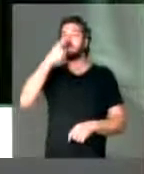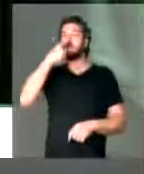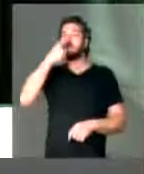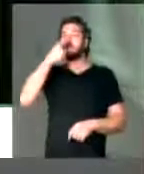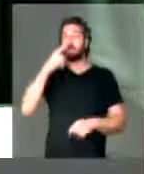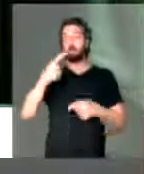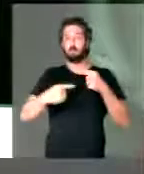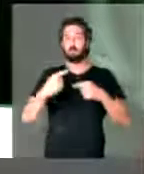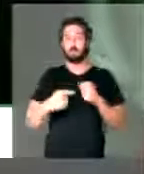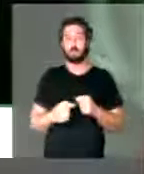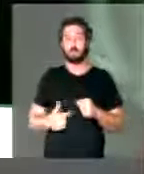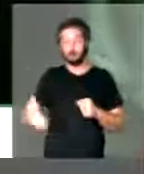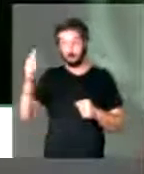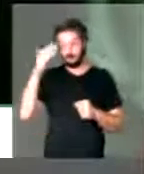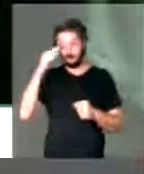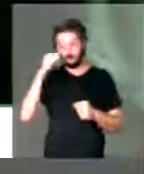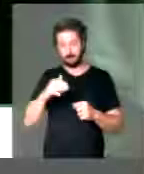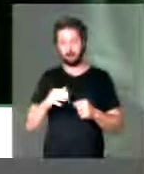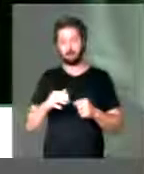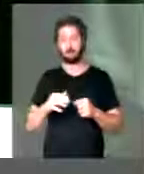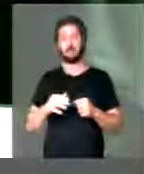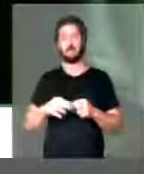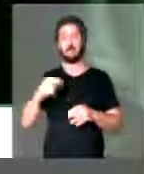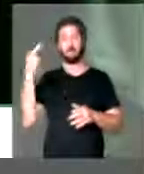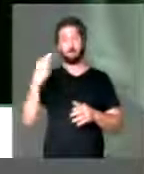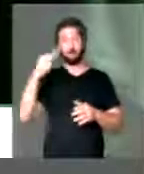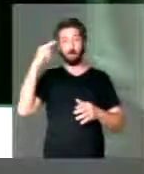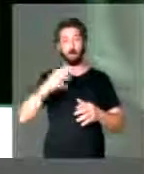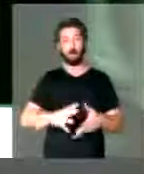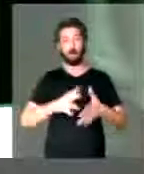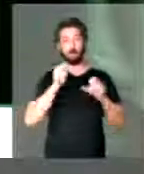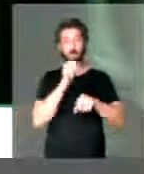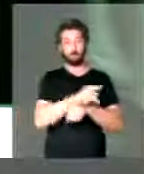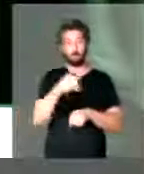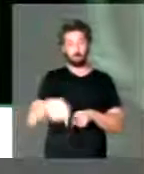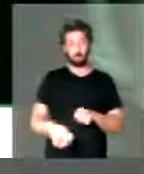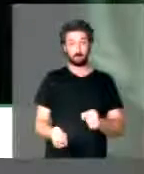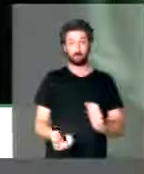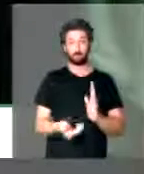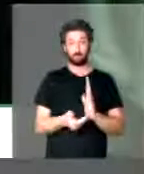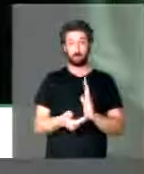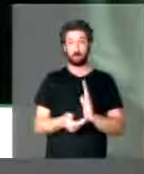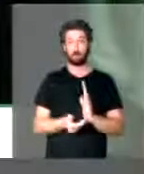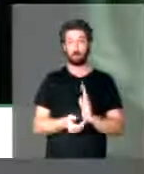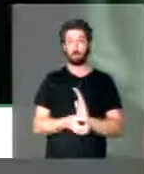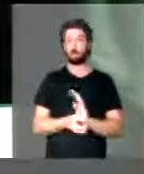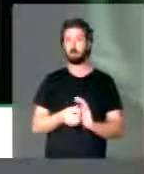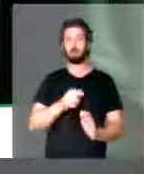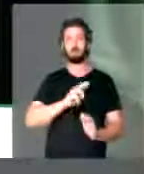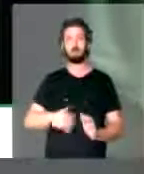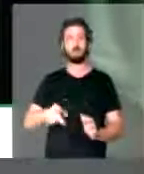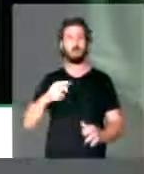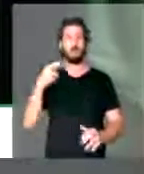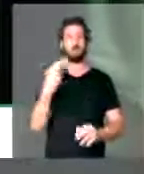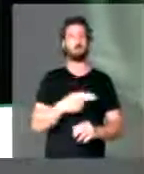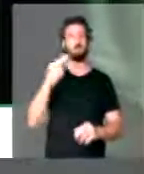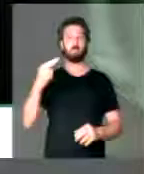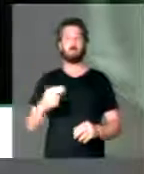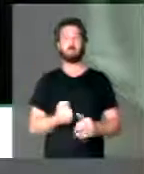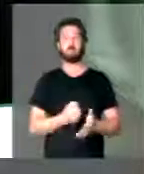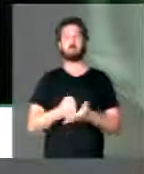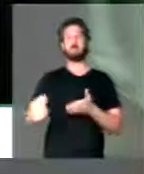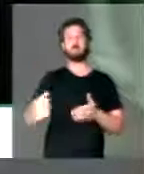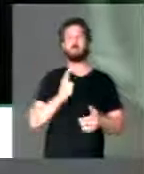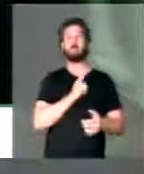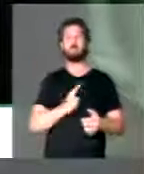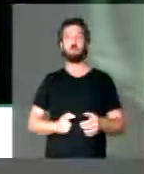política de entender que a reprovação da reforma da Previdência aqui nessa Casa, ela não é uma reprovação e derrota